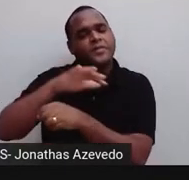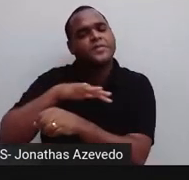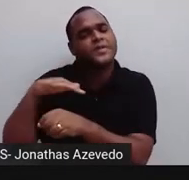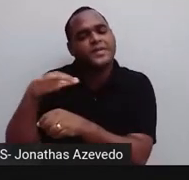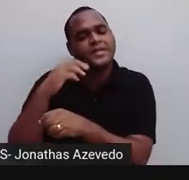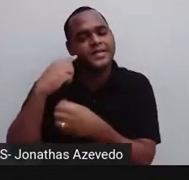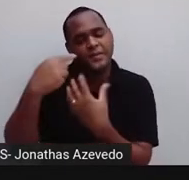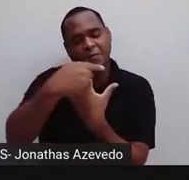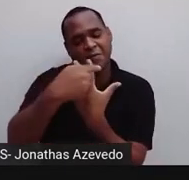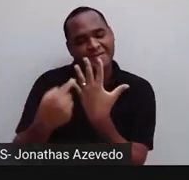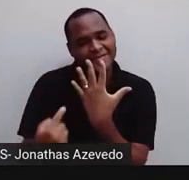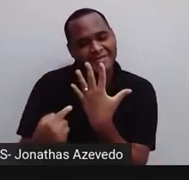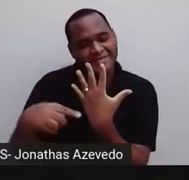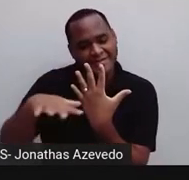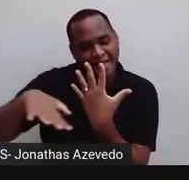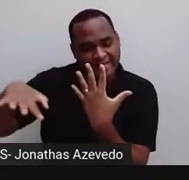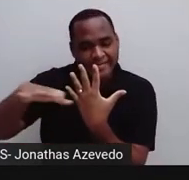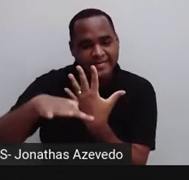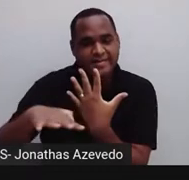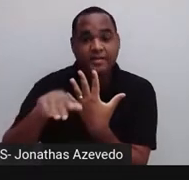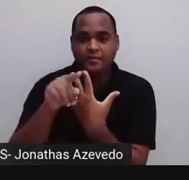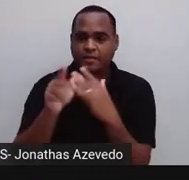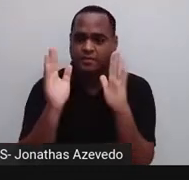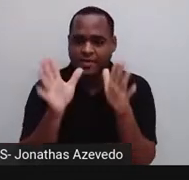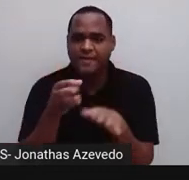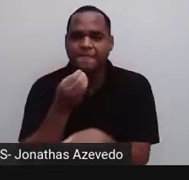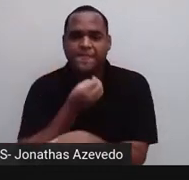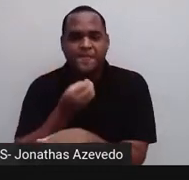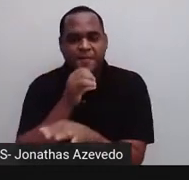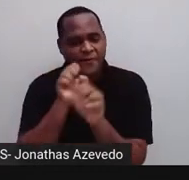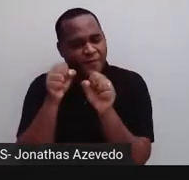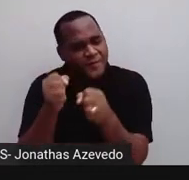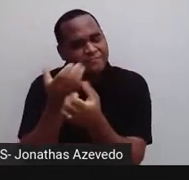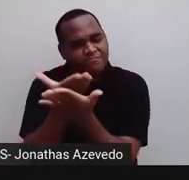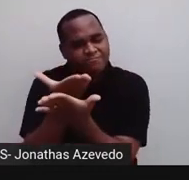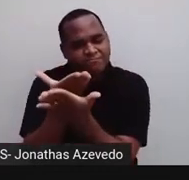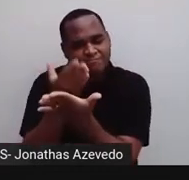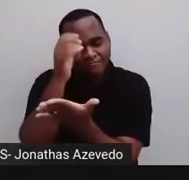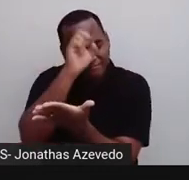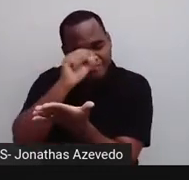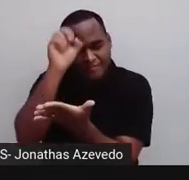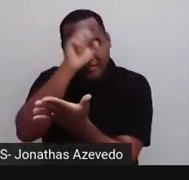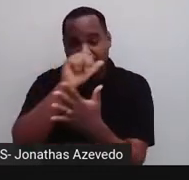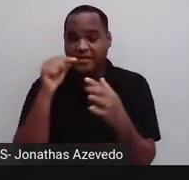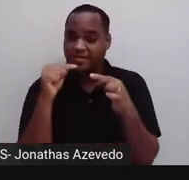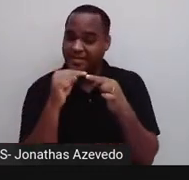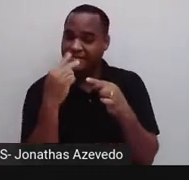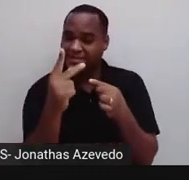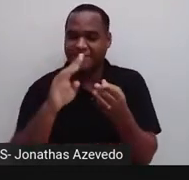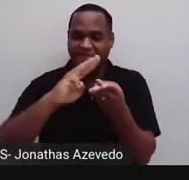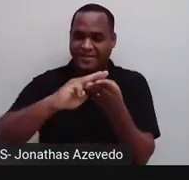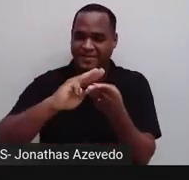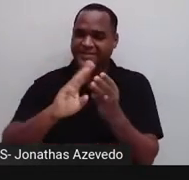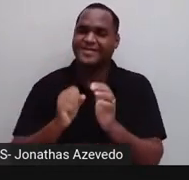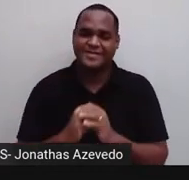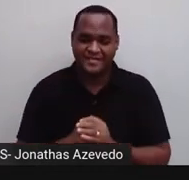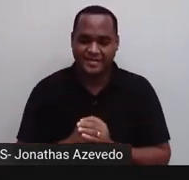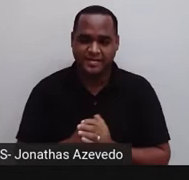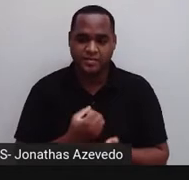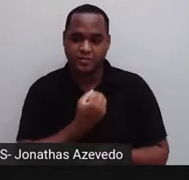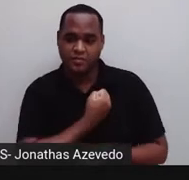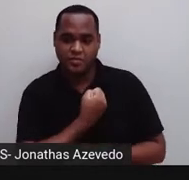áreas que a gente teve a oportunidade de estudar, tá bom? Então, vai ter perguntas aqui sobre números e